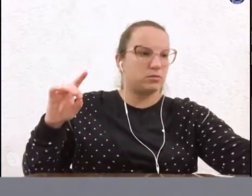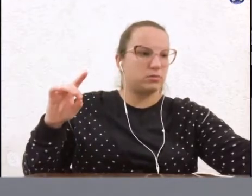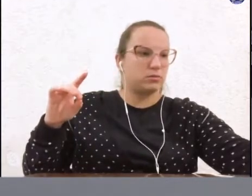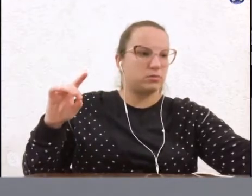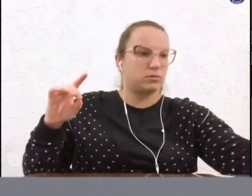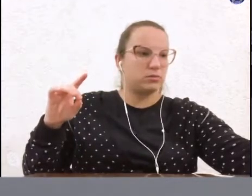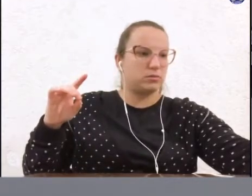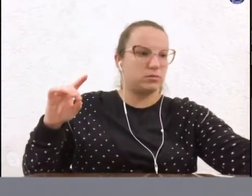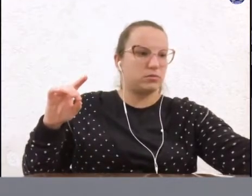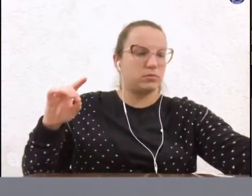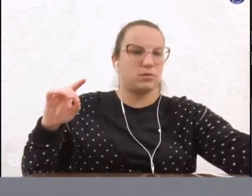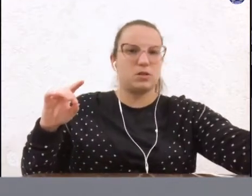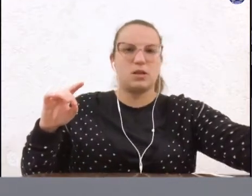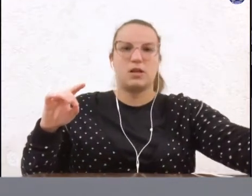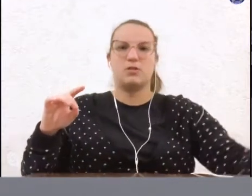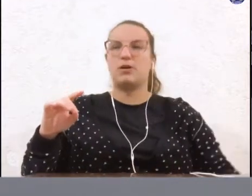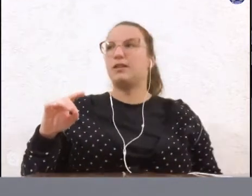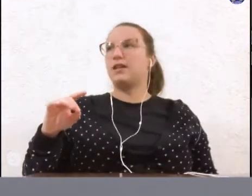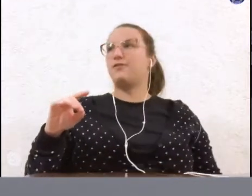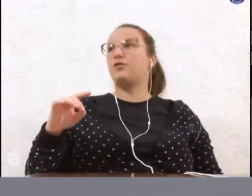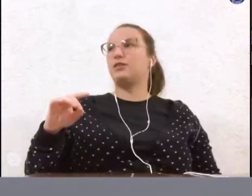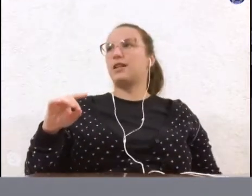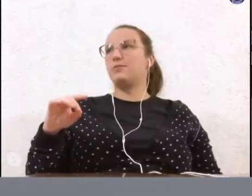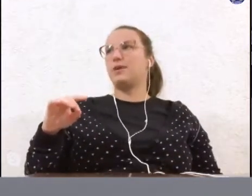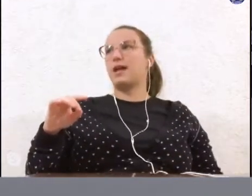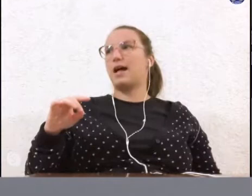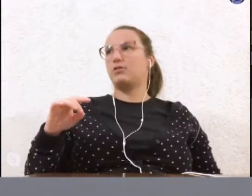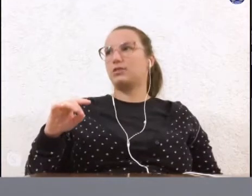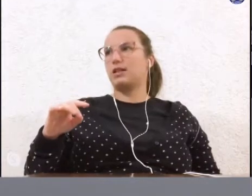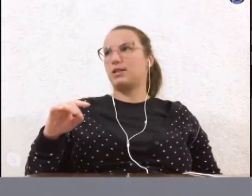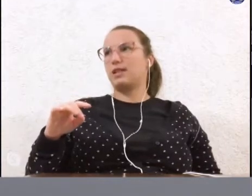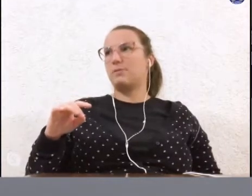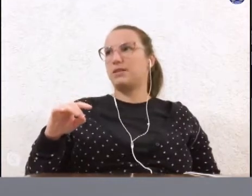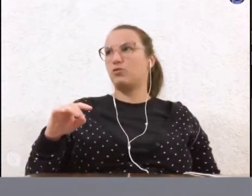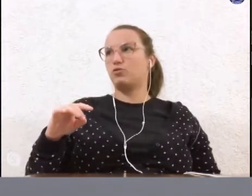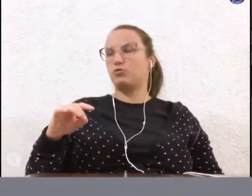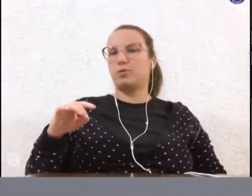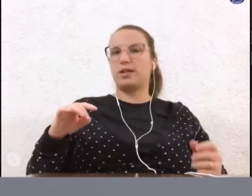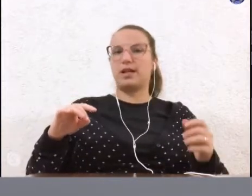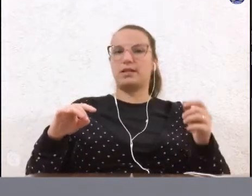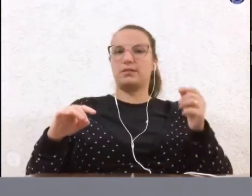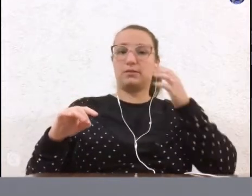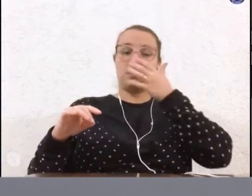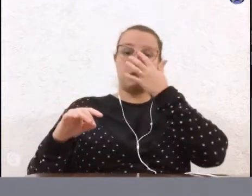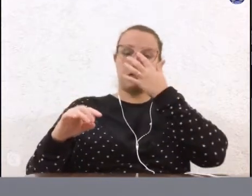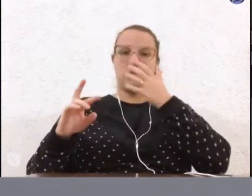presidente do secretariado na Diocese de Botucatu, senhor Marco Colense.